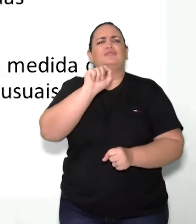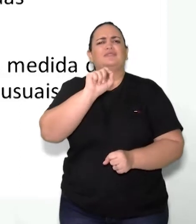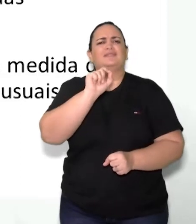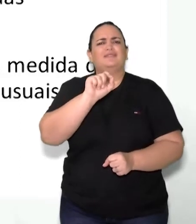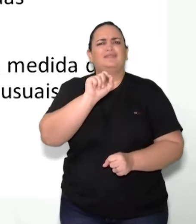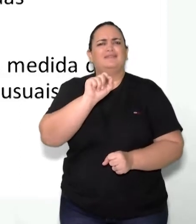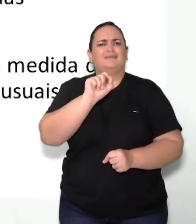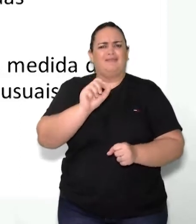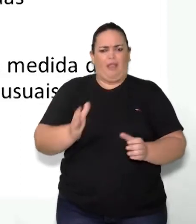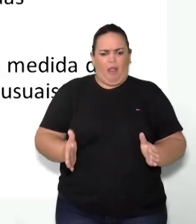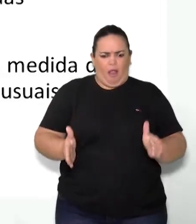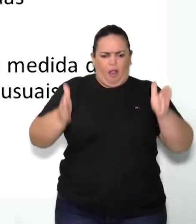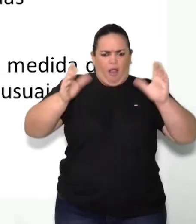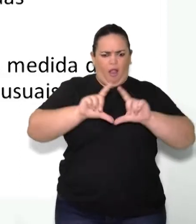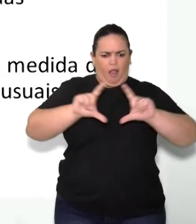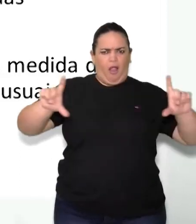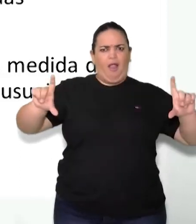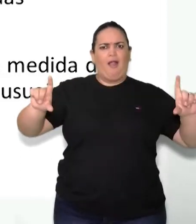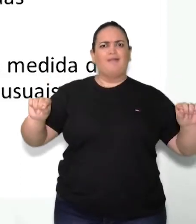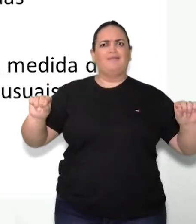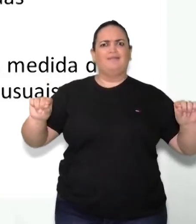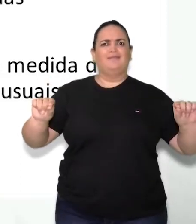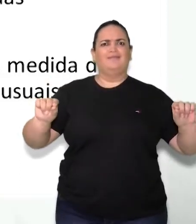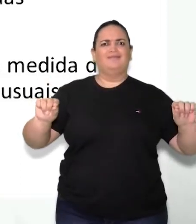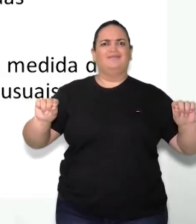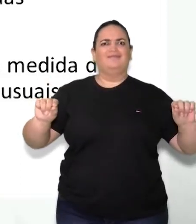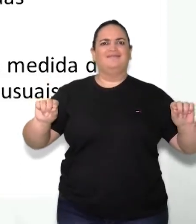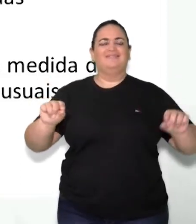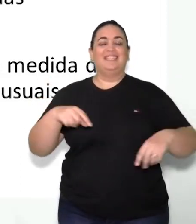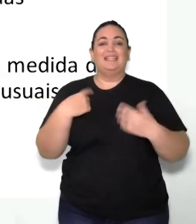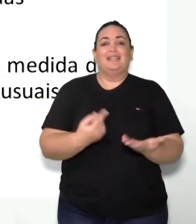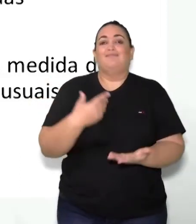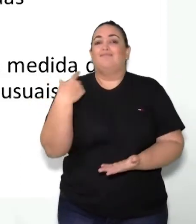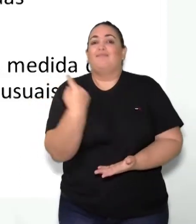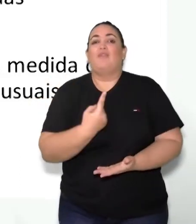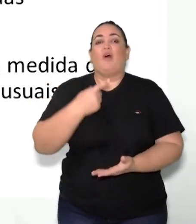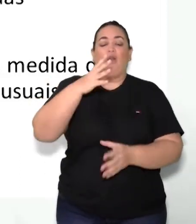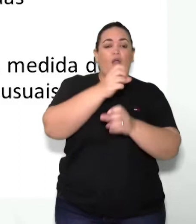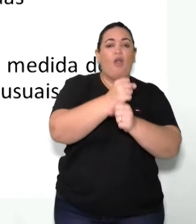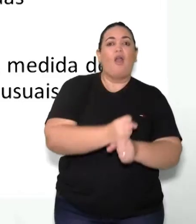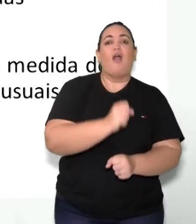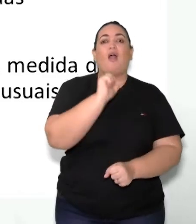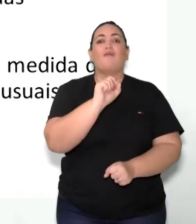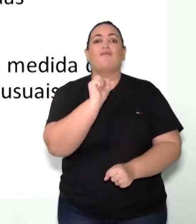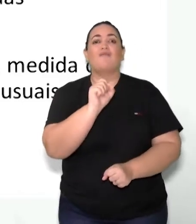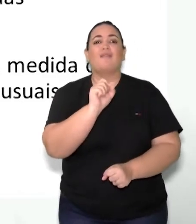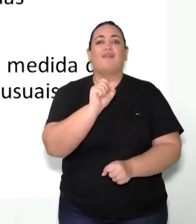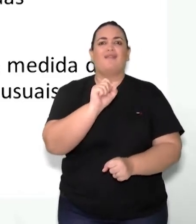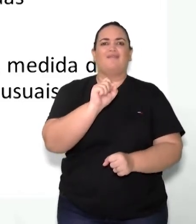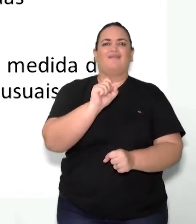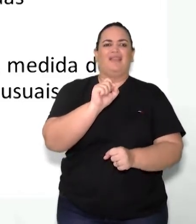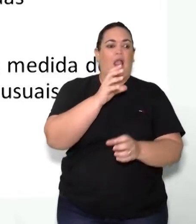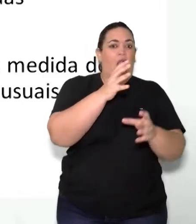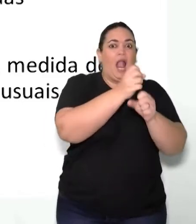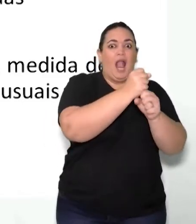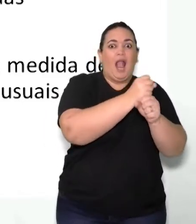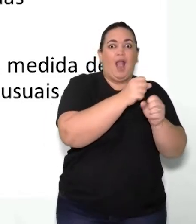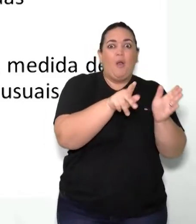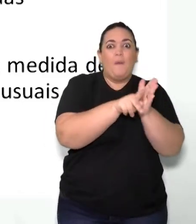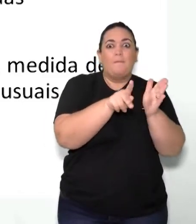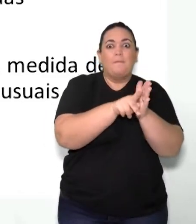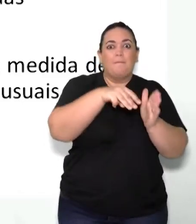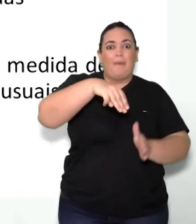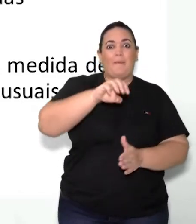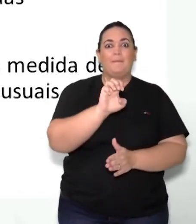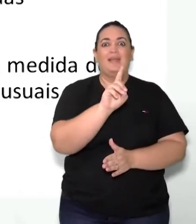convencionais. Na nossa habilidade, iremos resolver elaborar problemas com cálculos de medida de volume